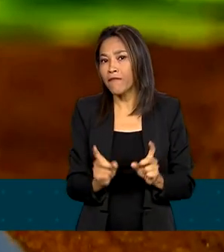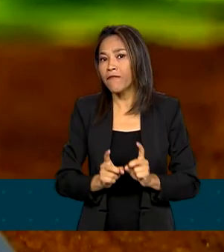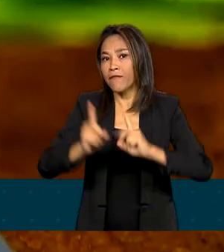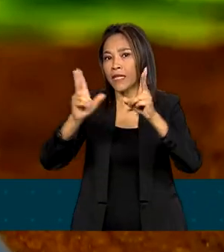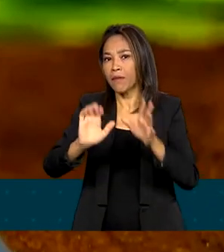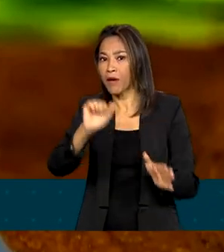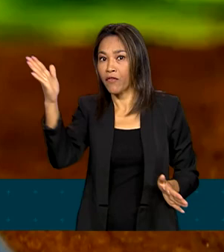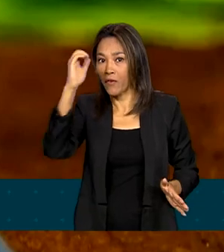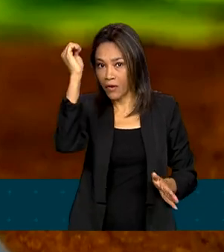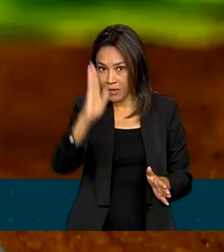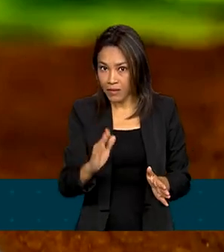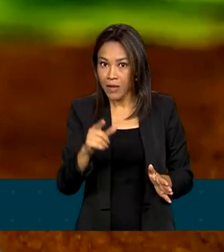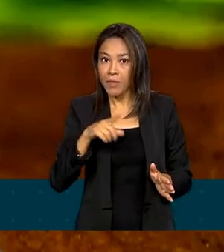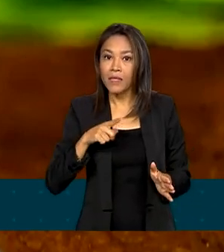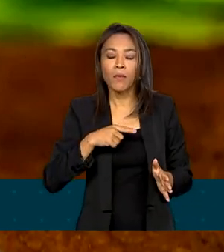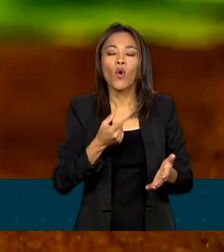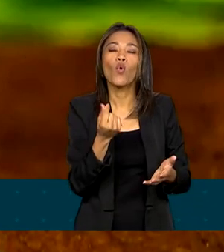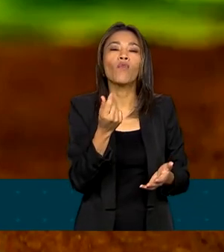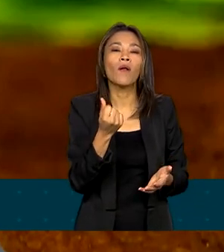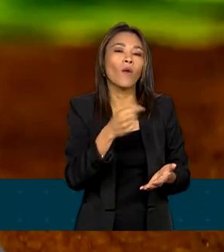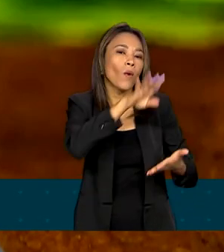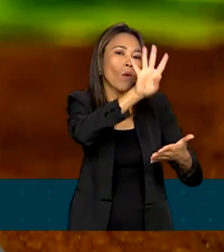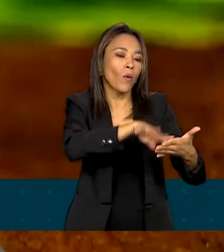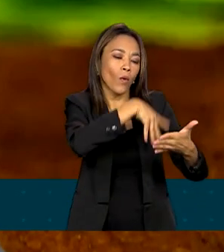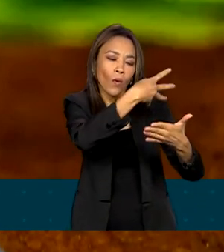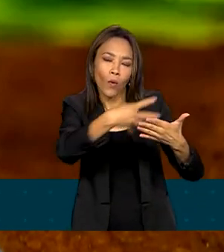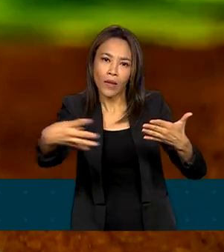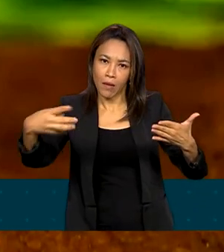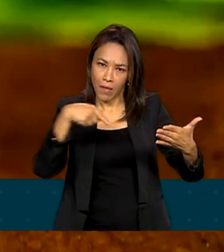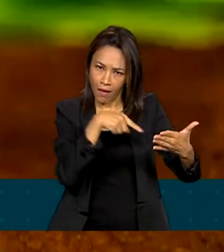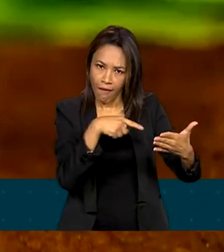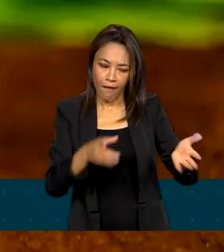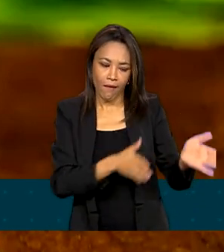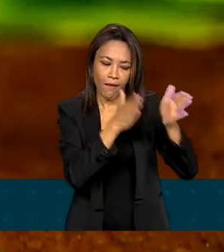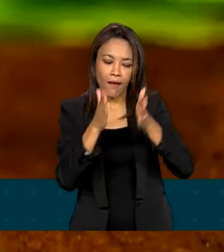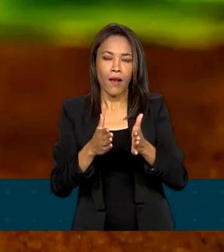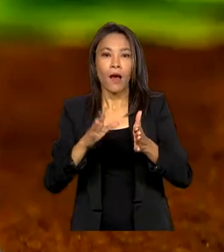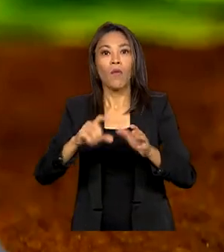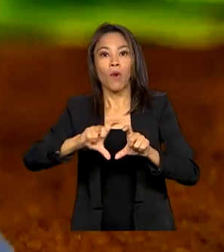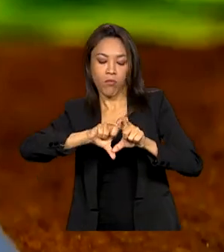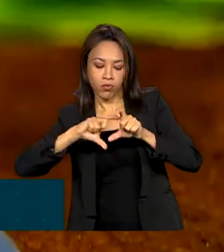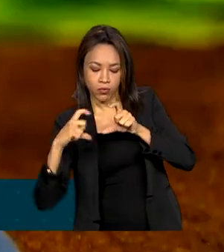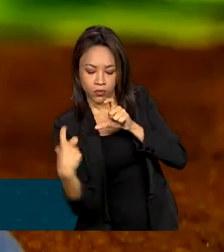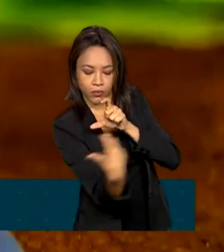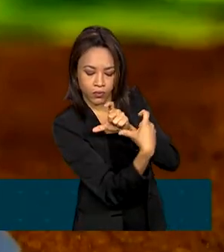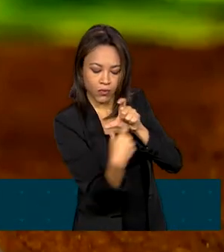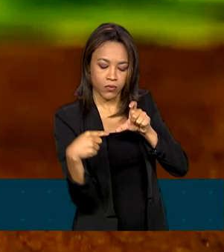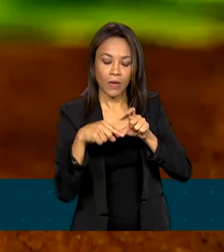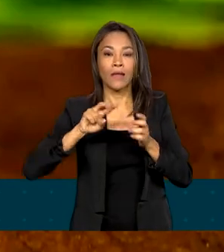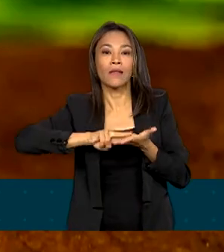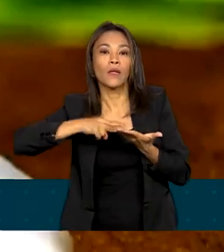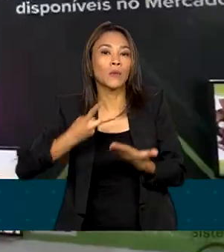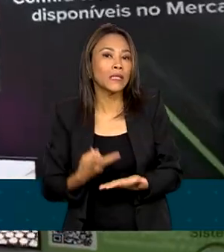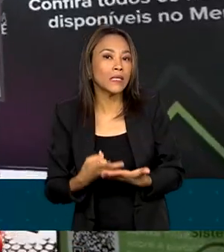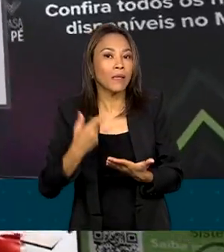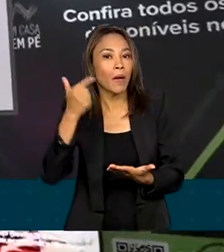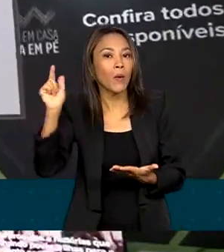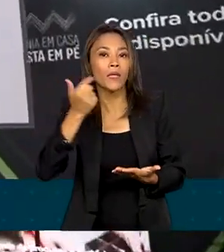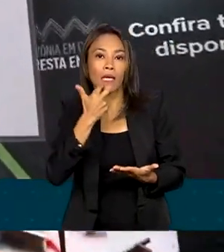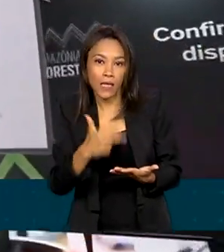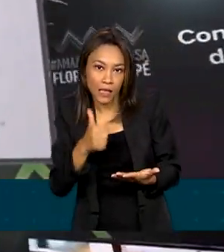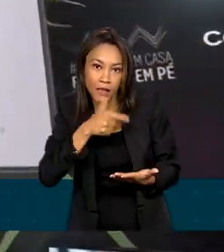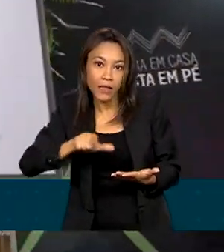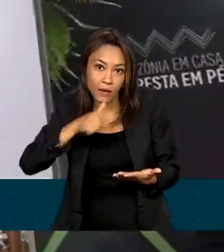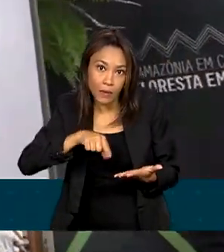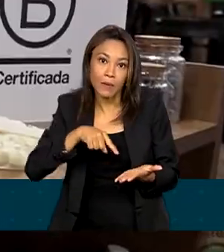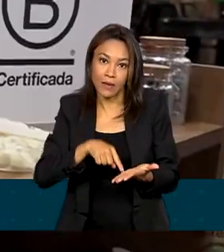mais simples, tipo desde ter uma tabela de preço, desde você ter alguma embalagem traduzida, alguma informação traduzida, um catálogo, site. A 100